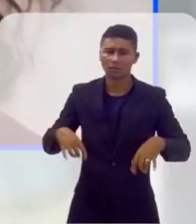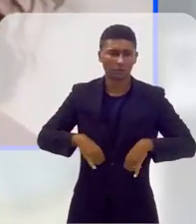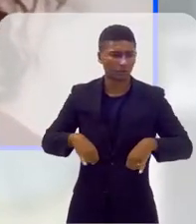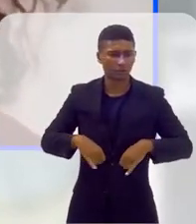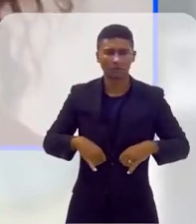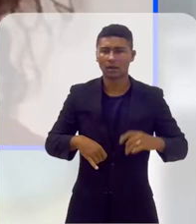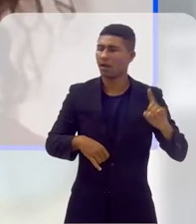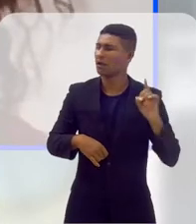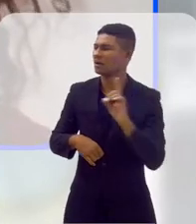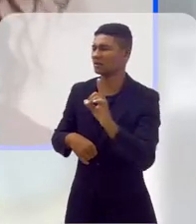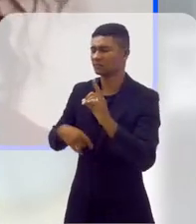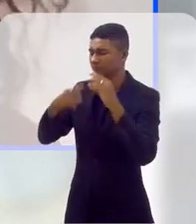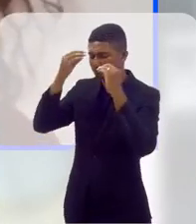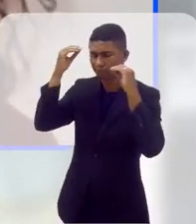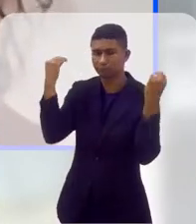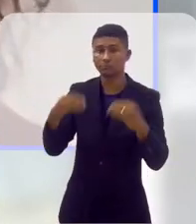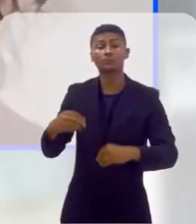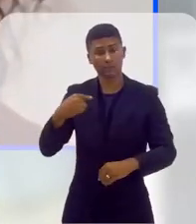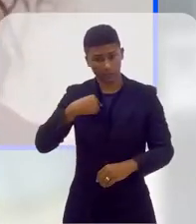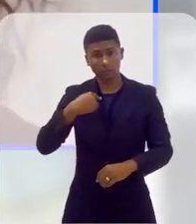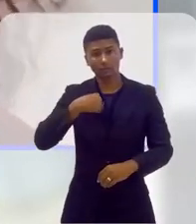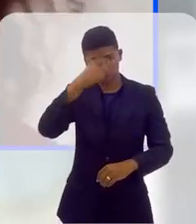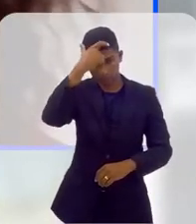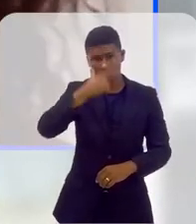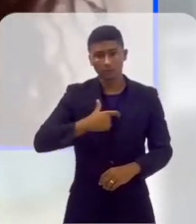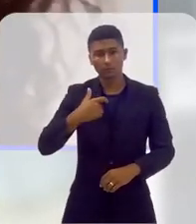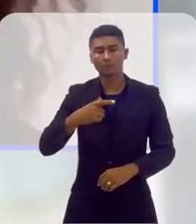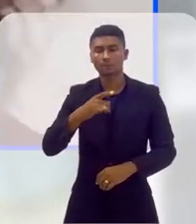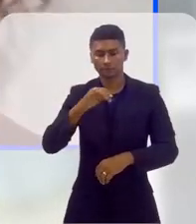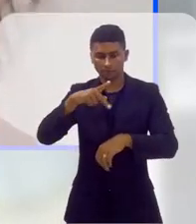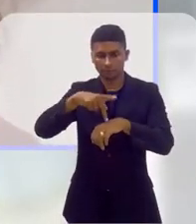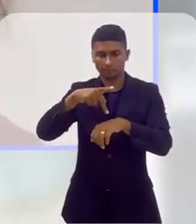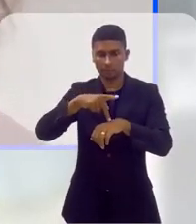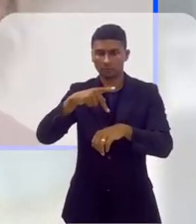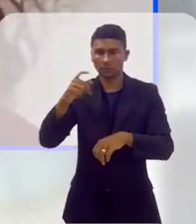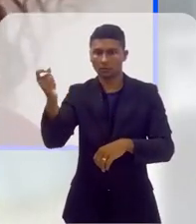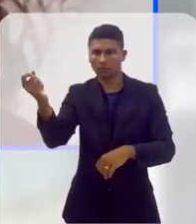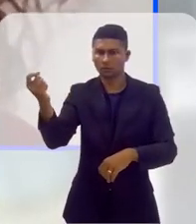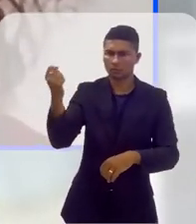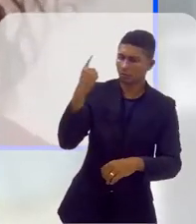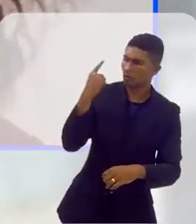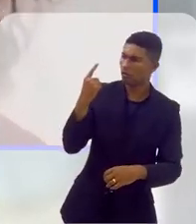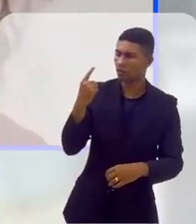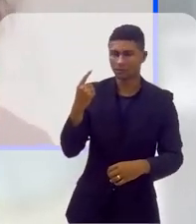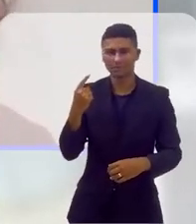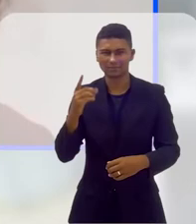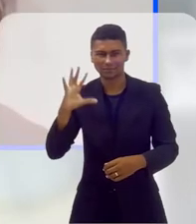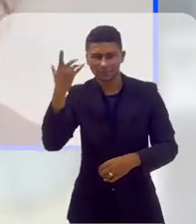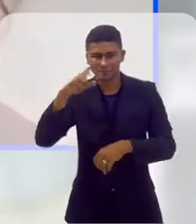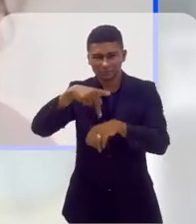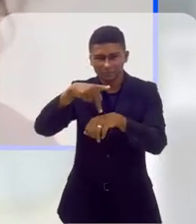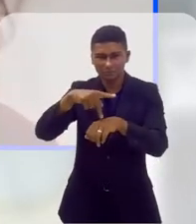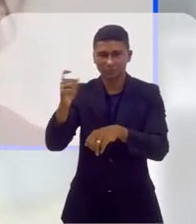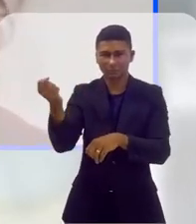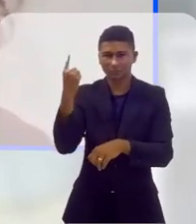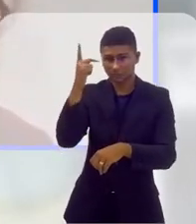mesmo, quando fui registrar a ocorrência de uma pedrada que não caiu na cabeça, mas foi proferida por uma pessoa que estava de um outro lado da rua e falou assim,